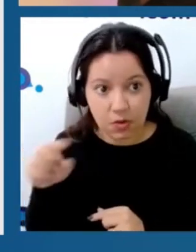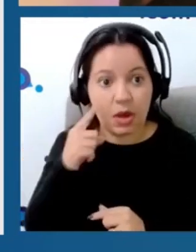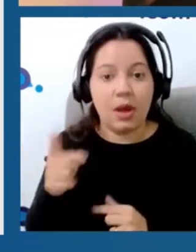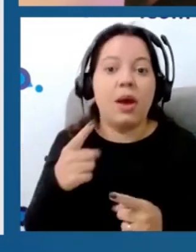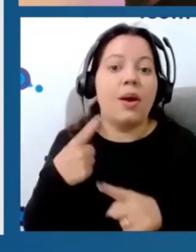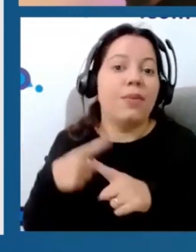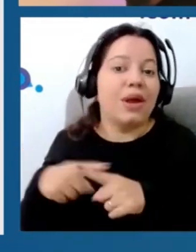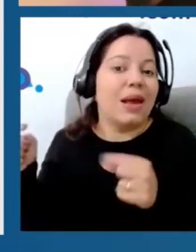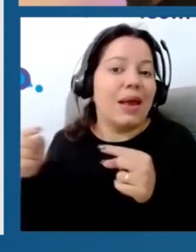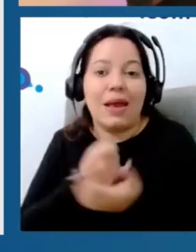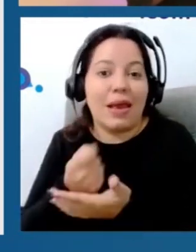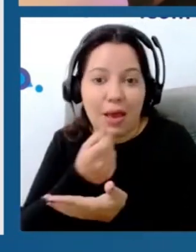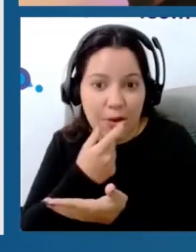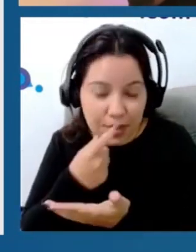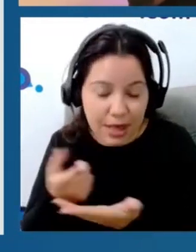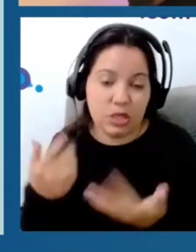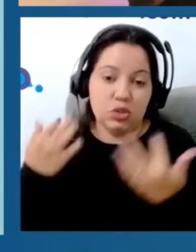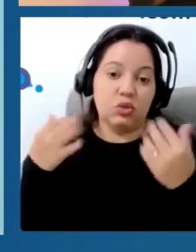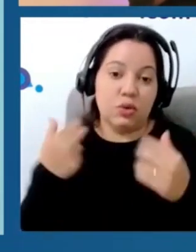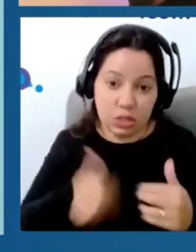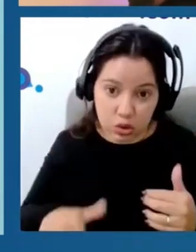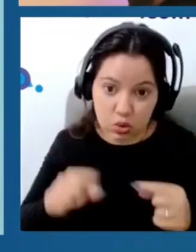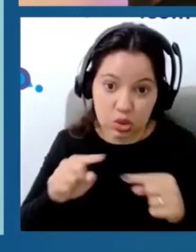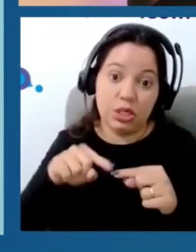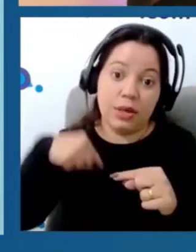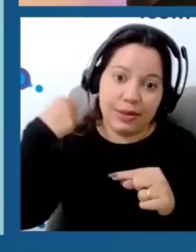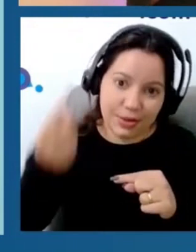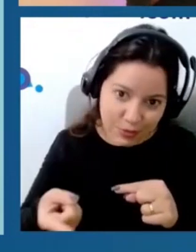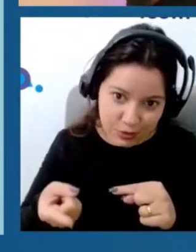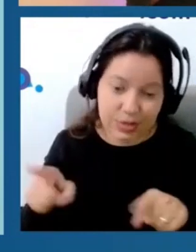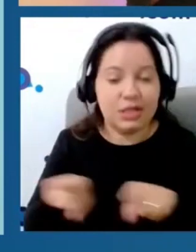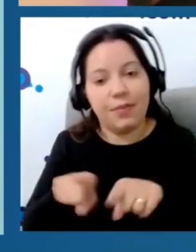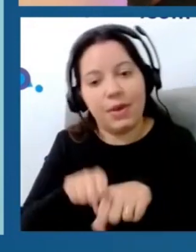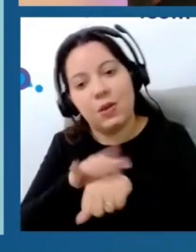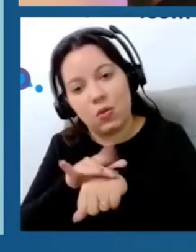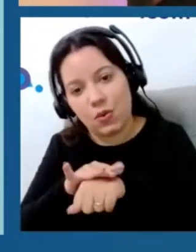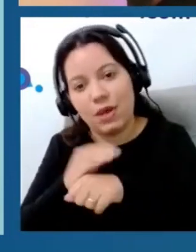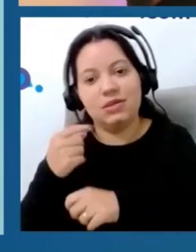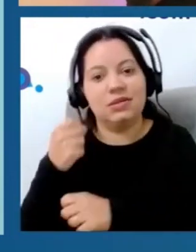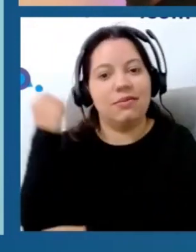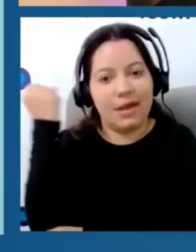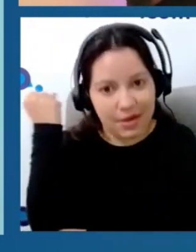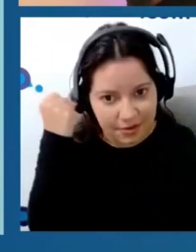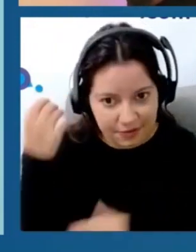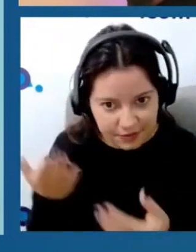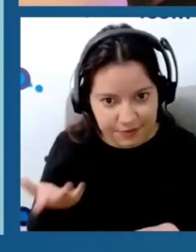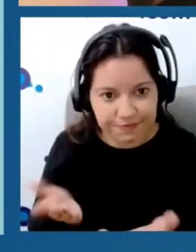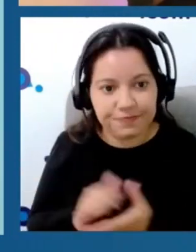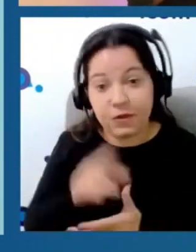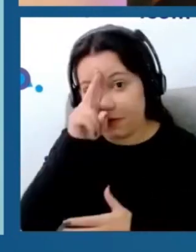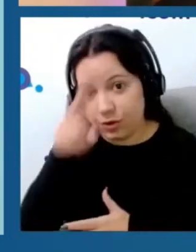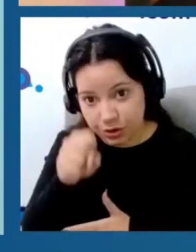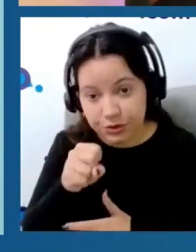-inflamatórias, tanto em dor pós-operatória como em doenças crônicas. E aí, na verdade, o que a gente tem para trazer para vocês, finalizando aqui a